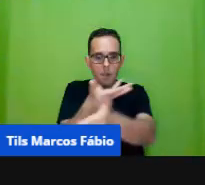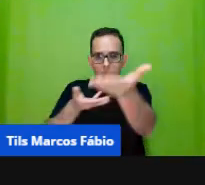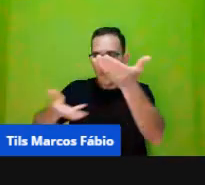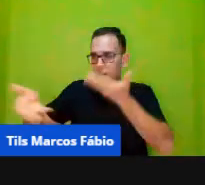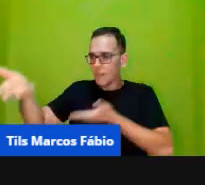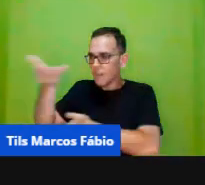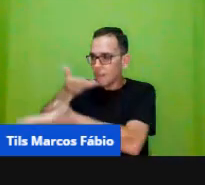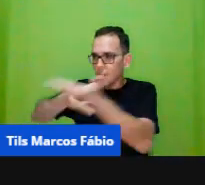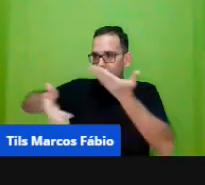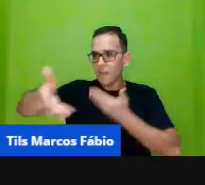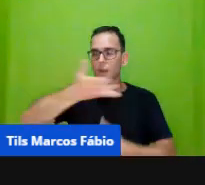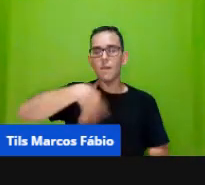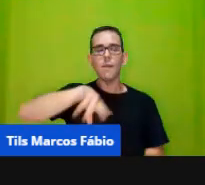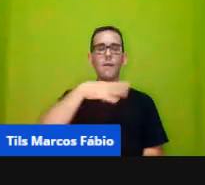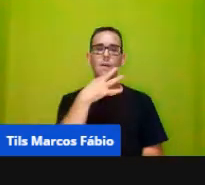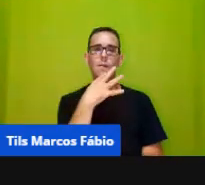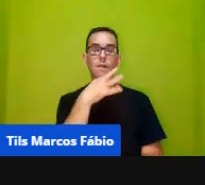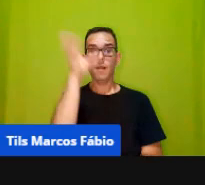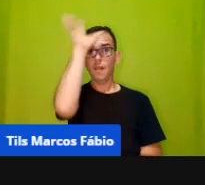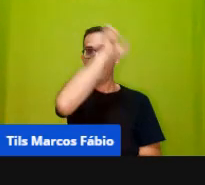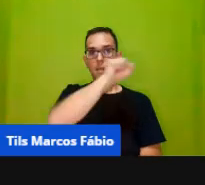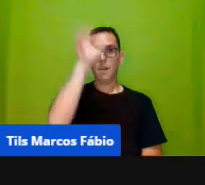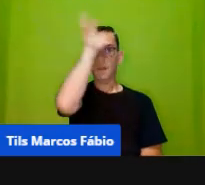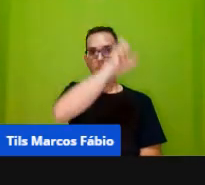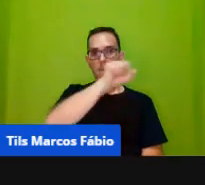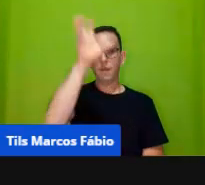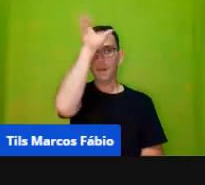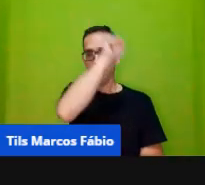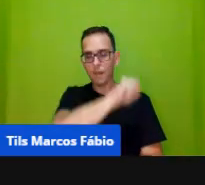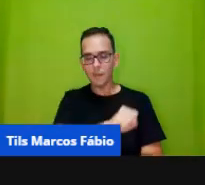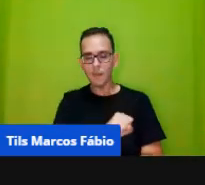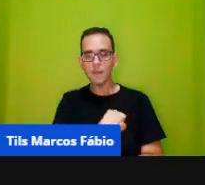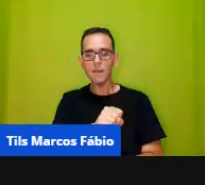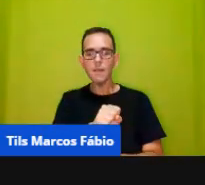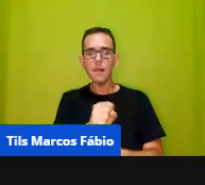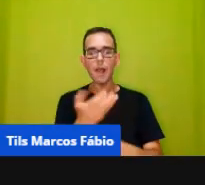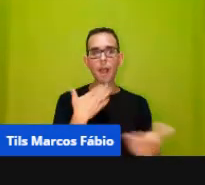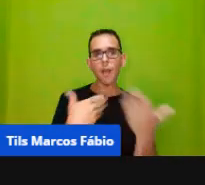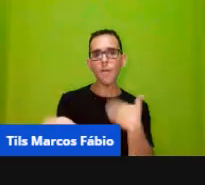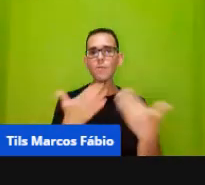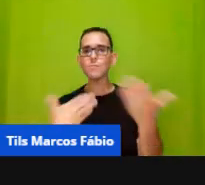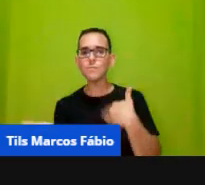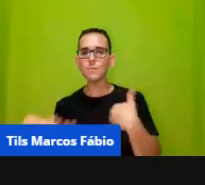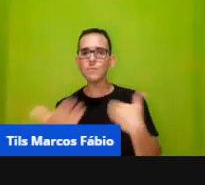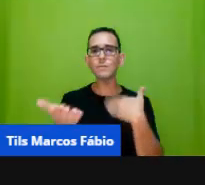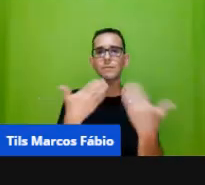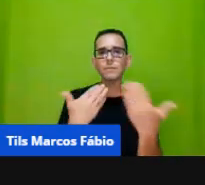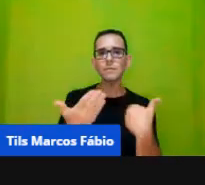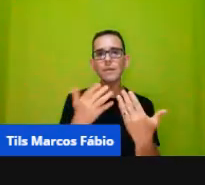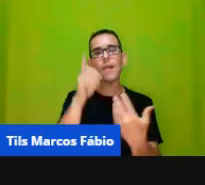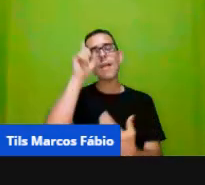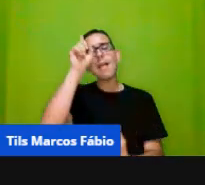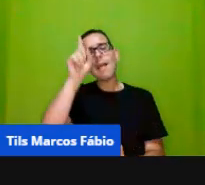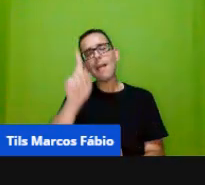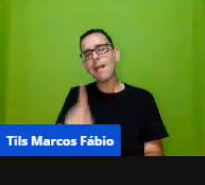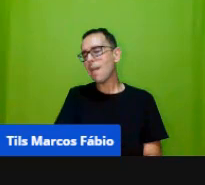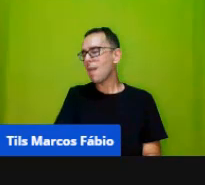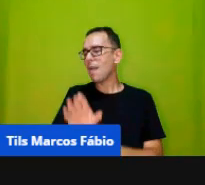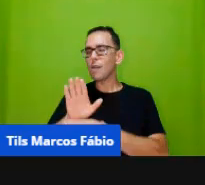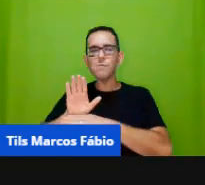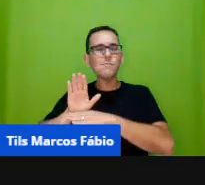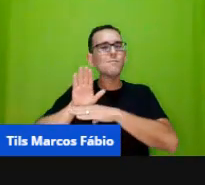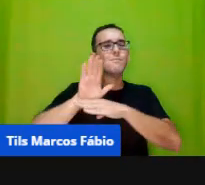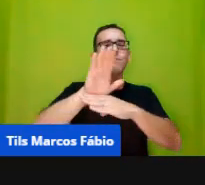conhecimentos, aprender, né, a verbalizar o seu pensamento, essa é a maior contribuição,